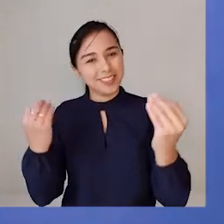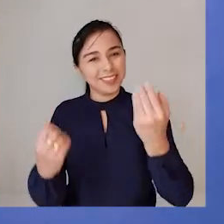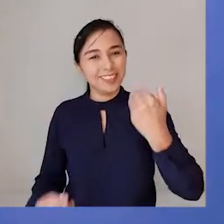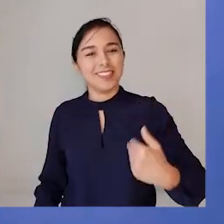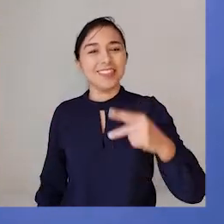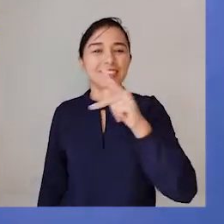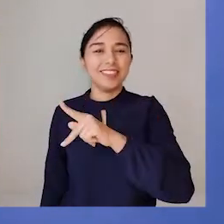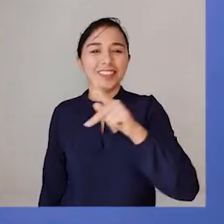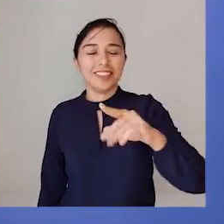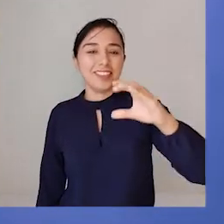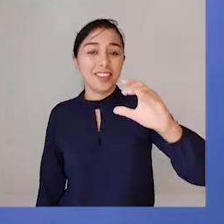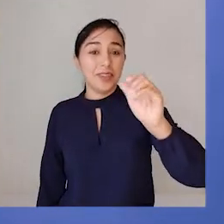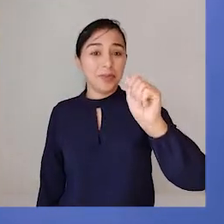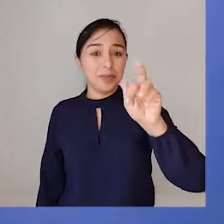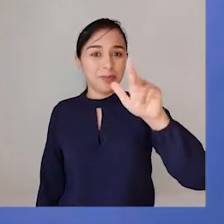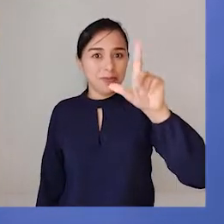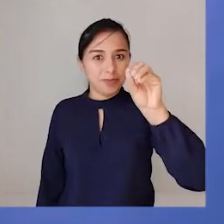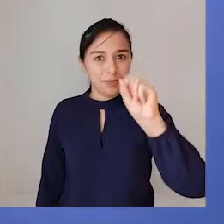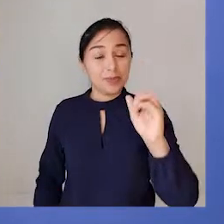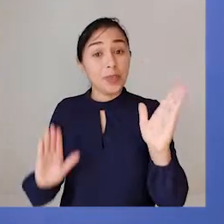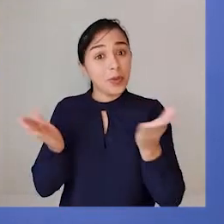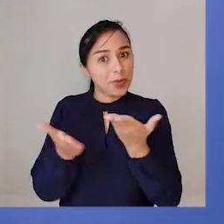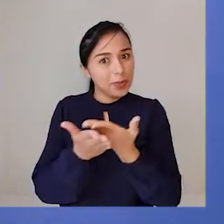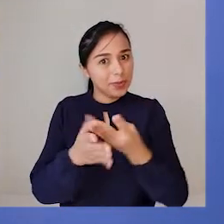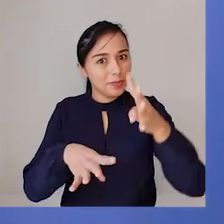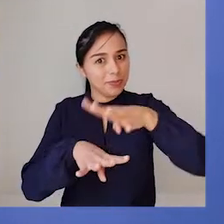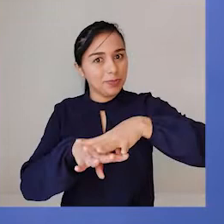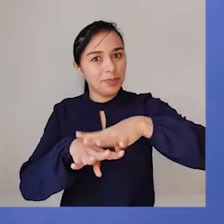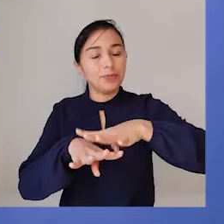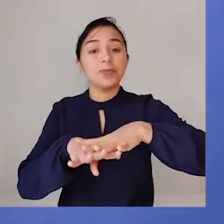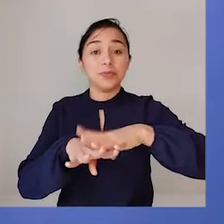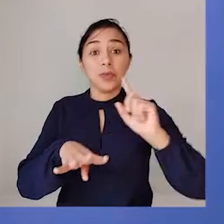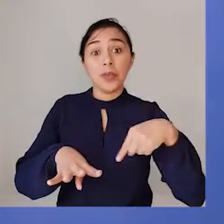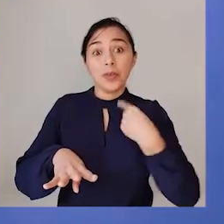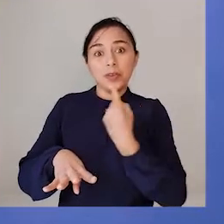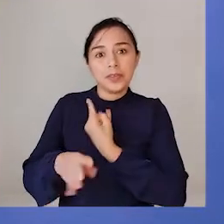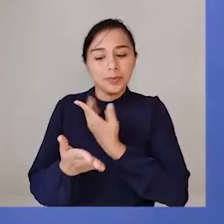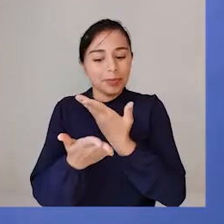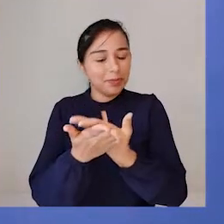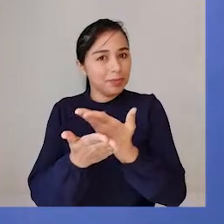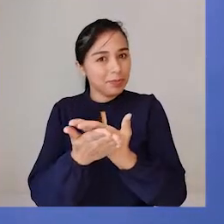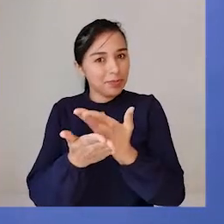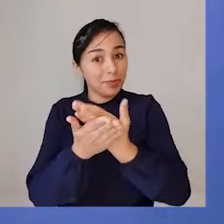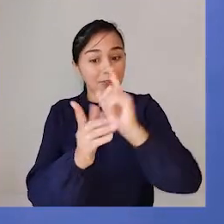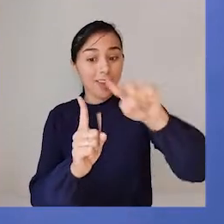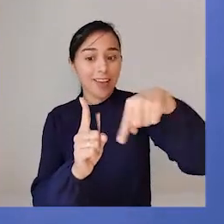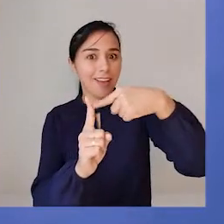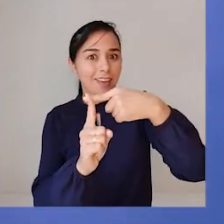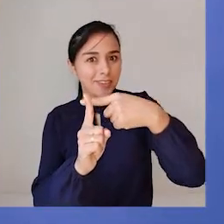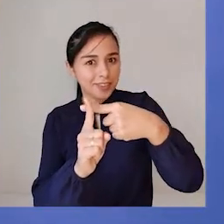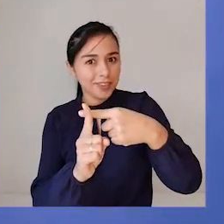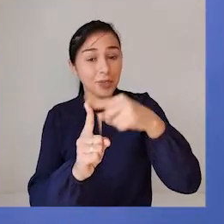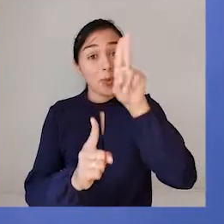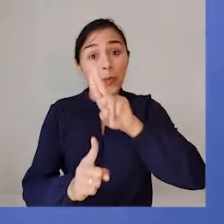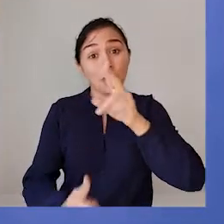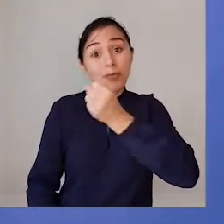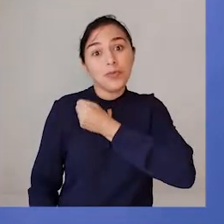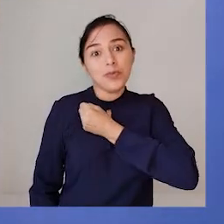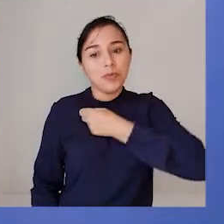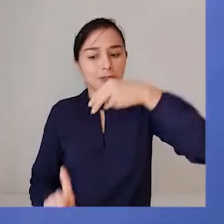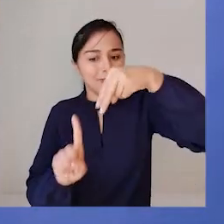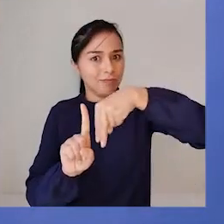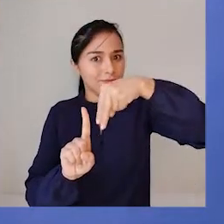Olá pessoal, eu sou o professor Carlos Humberto e na nossa aula de matemática de hoje nós vamos estudar adição de números